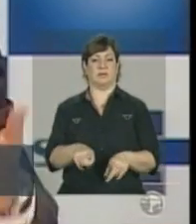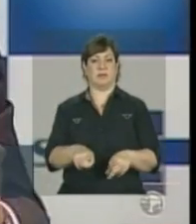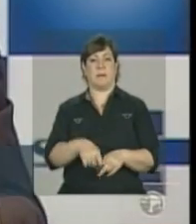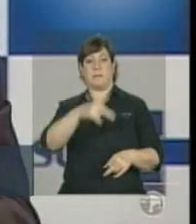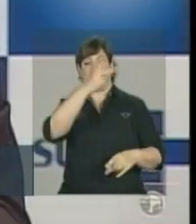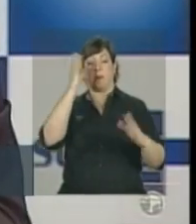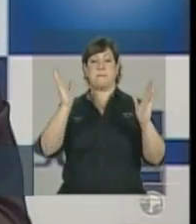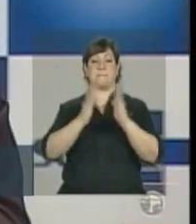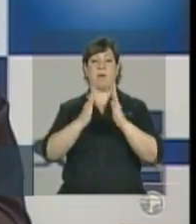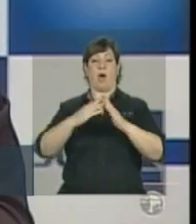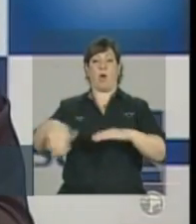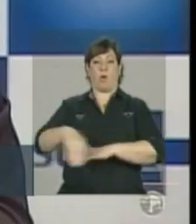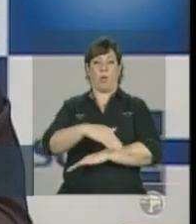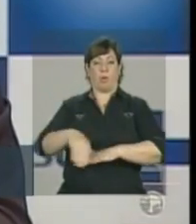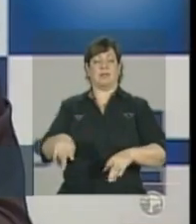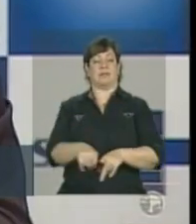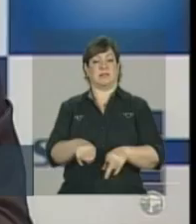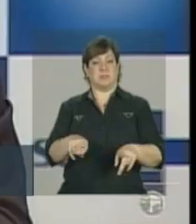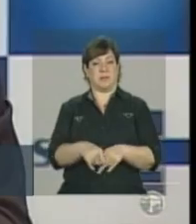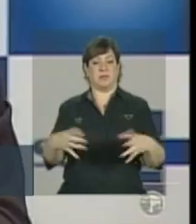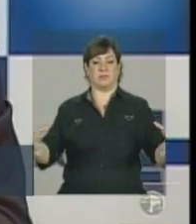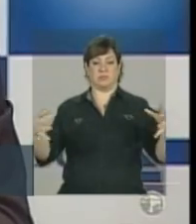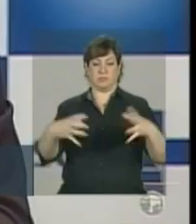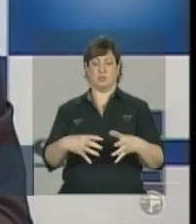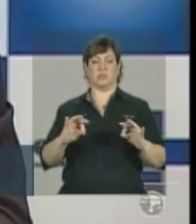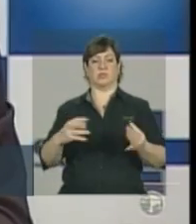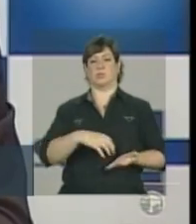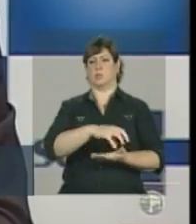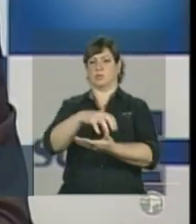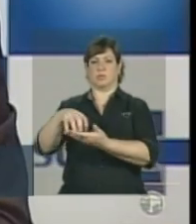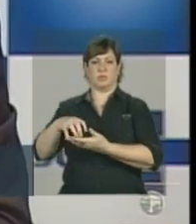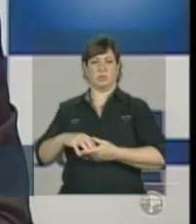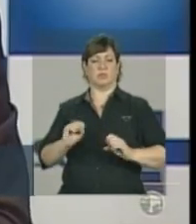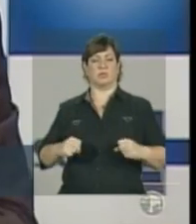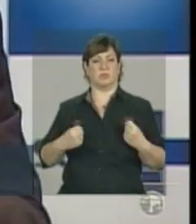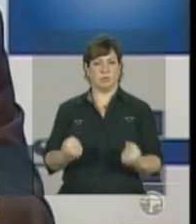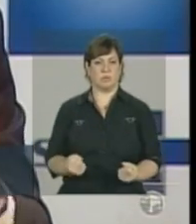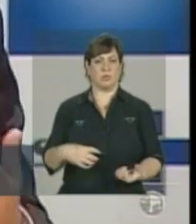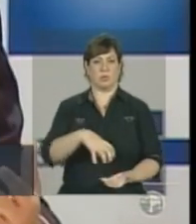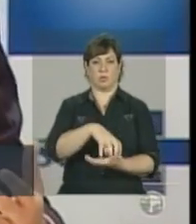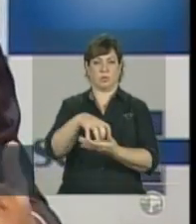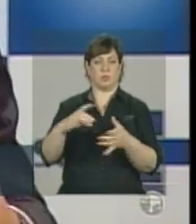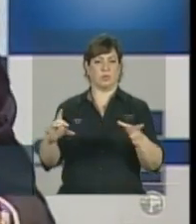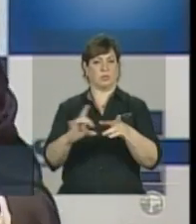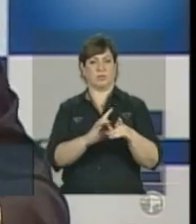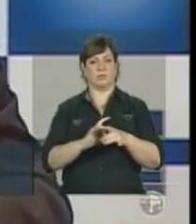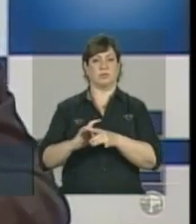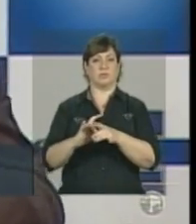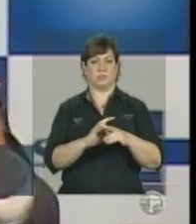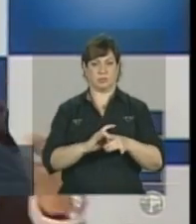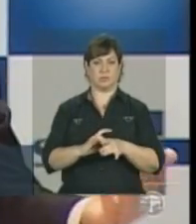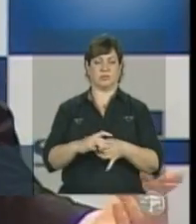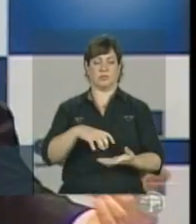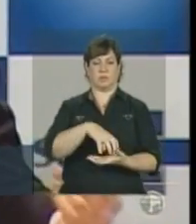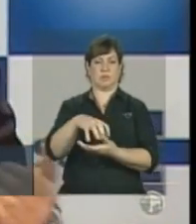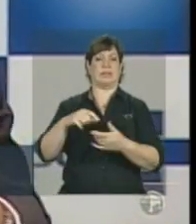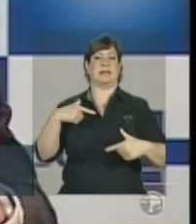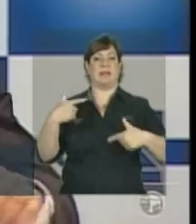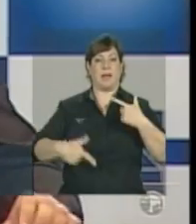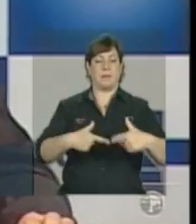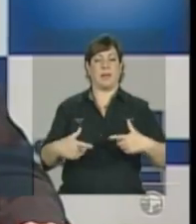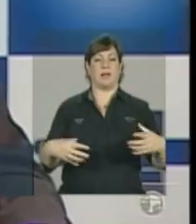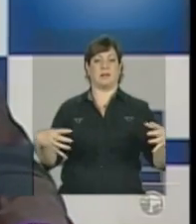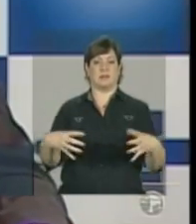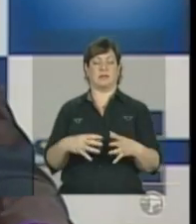respeitar a participação desses movimentos, sem um forte envolvimento do conjunto das entidades que atuam na